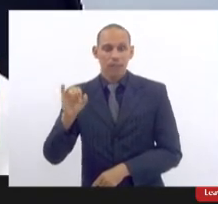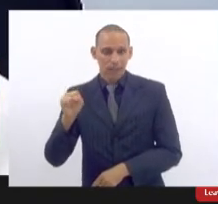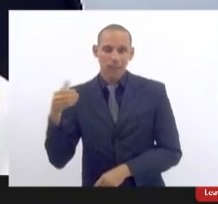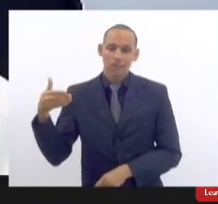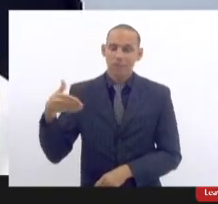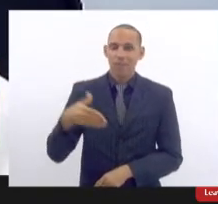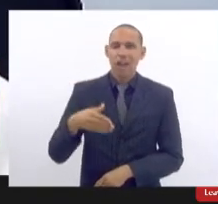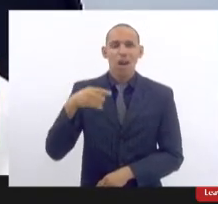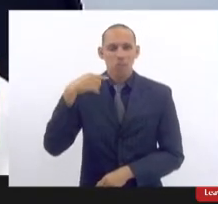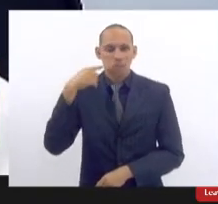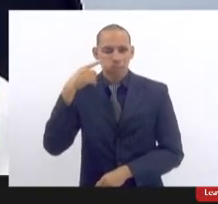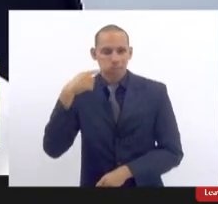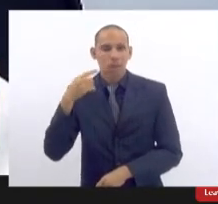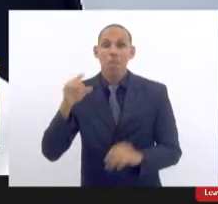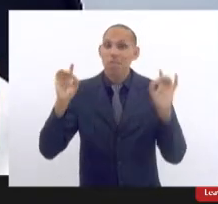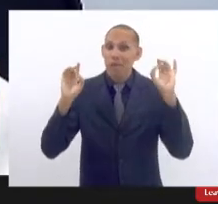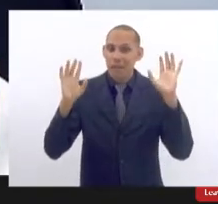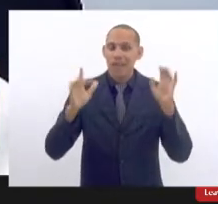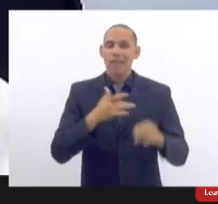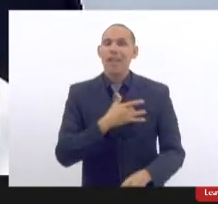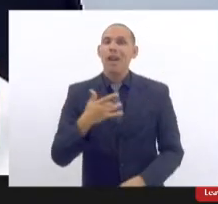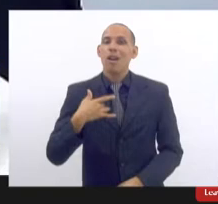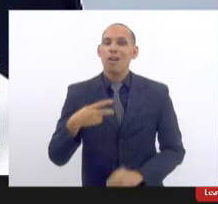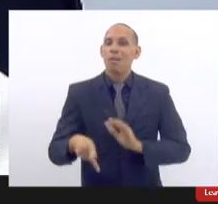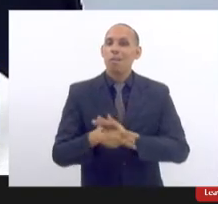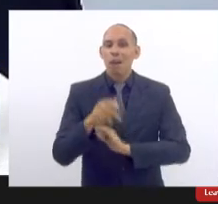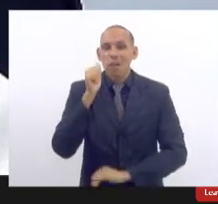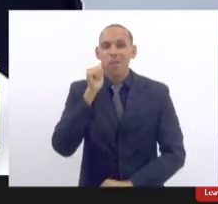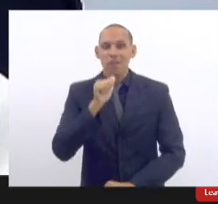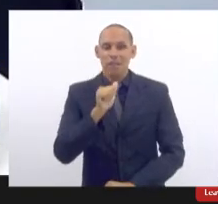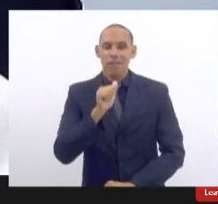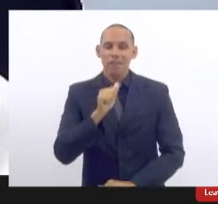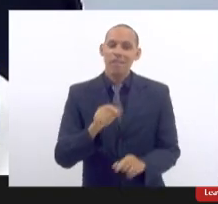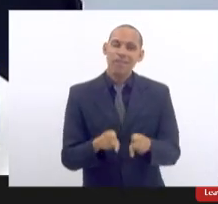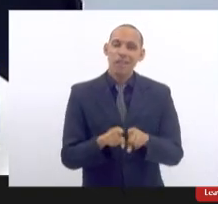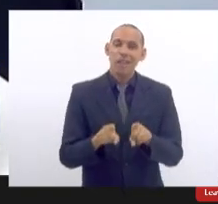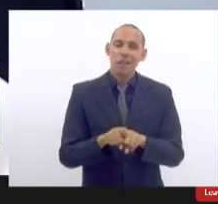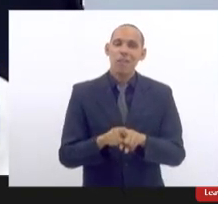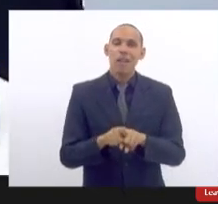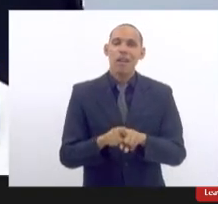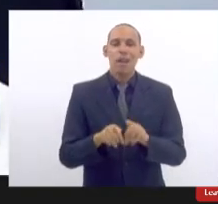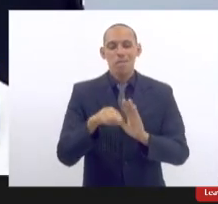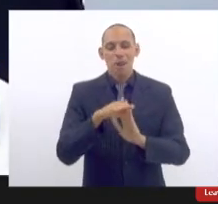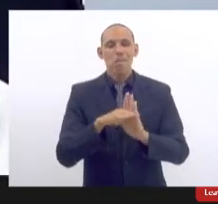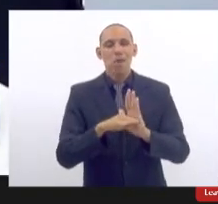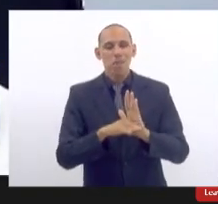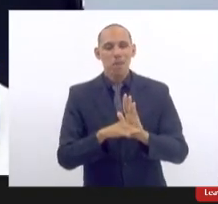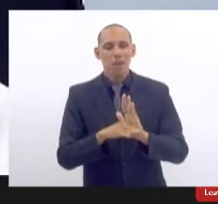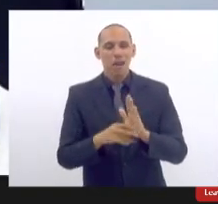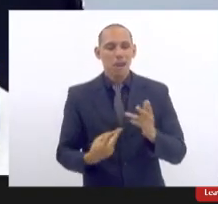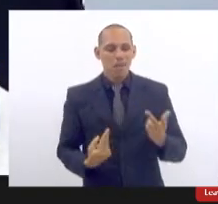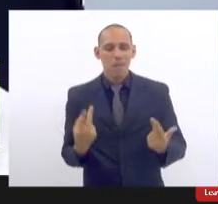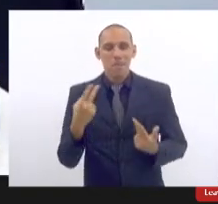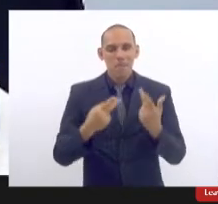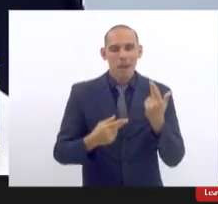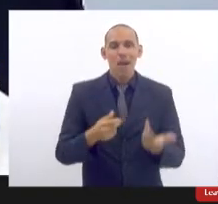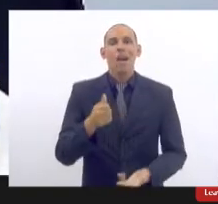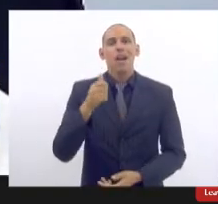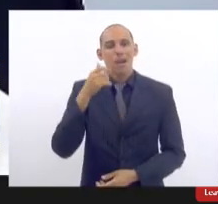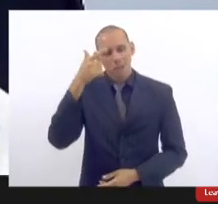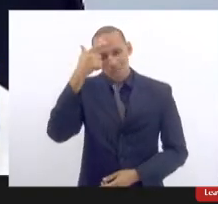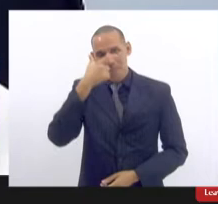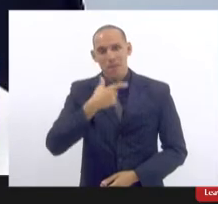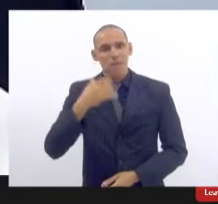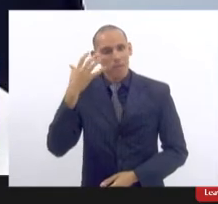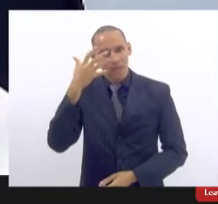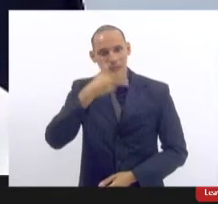frente, advogada, especialista em saúde da mulher e procedimentos estéticos. também está conosco